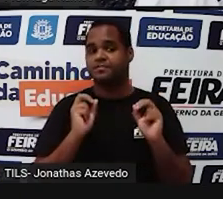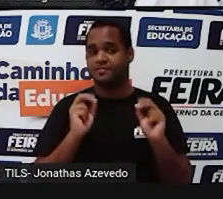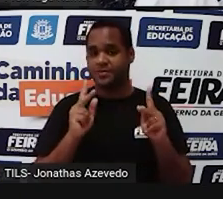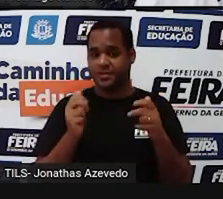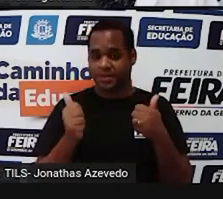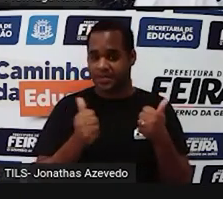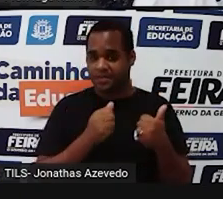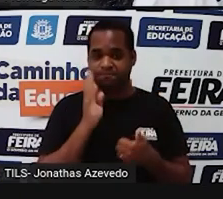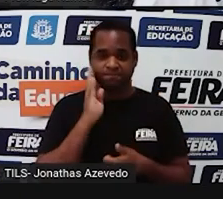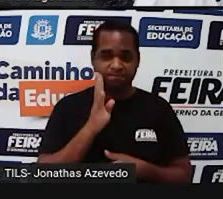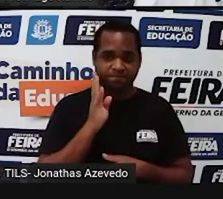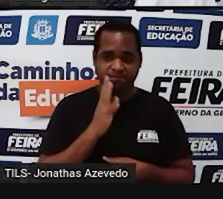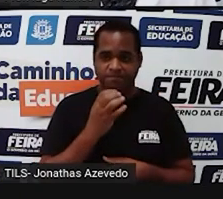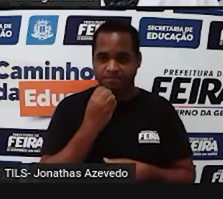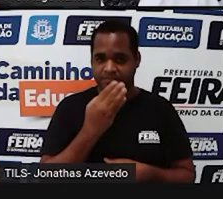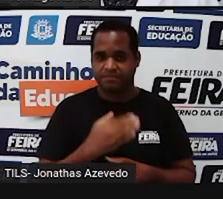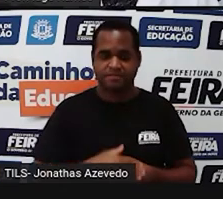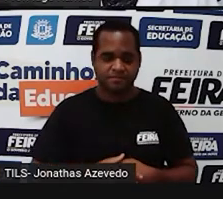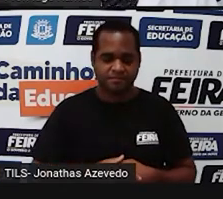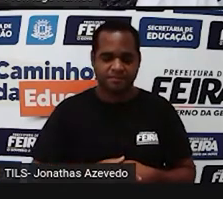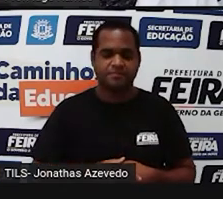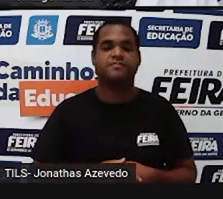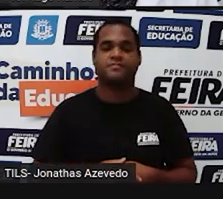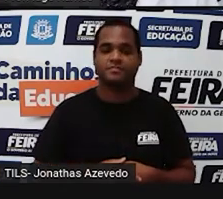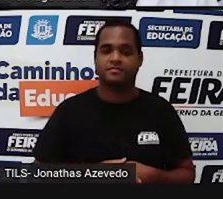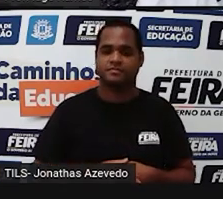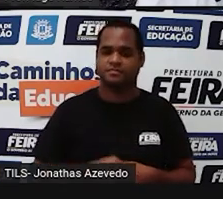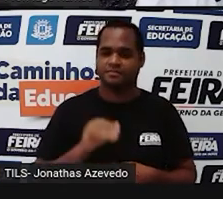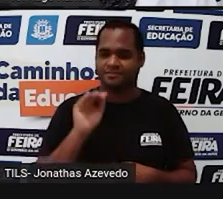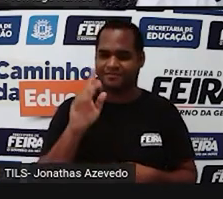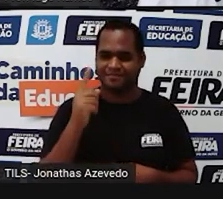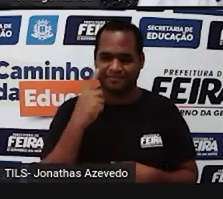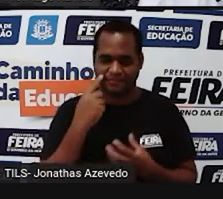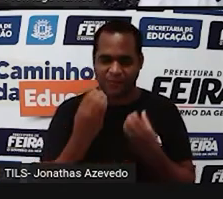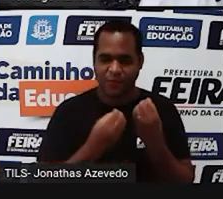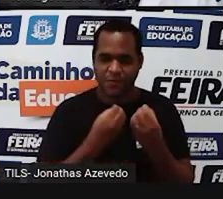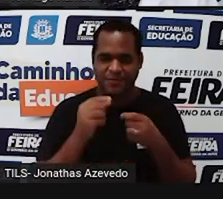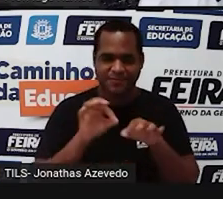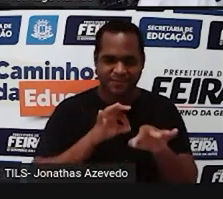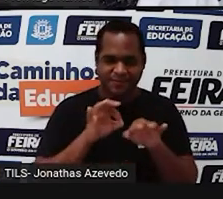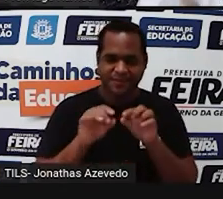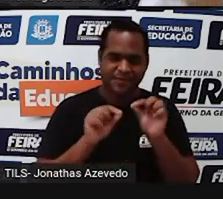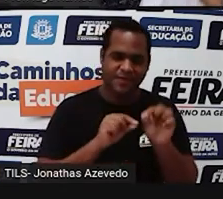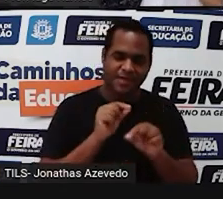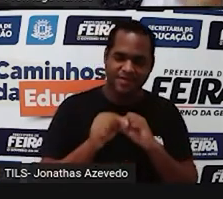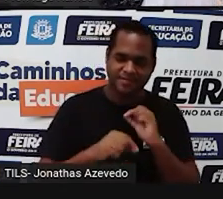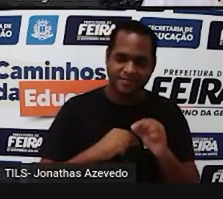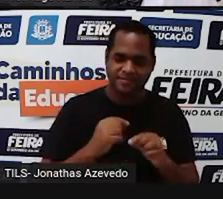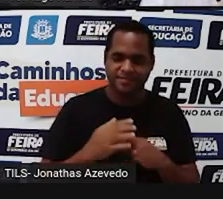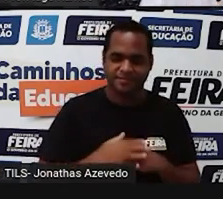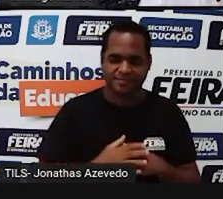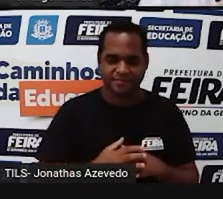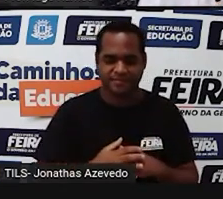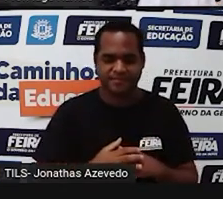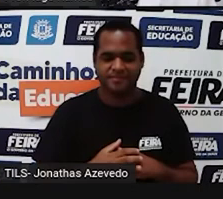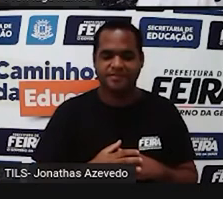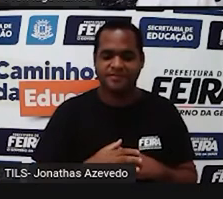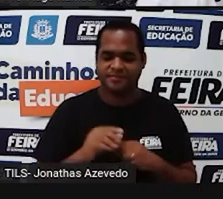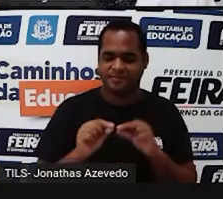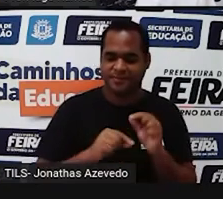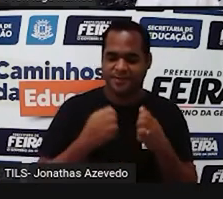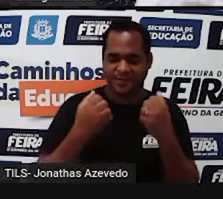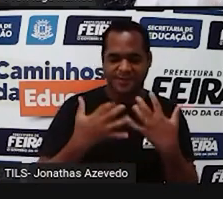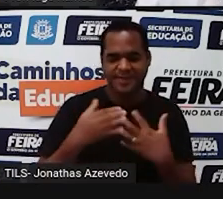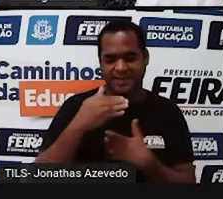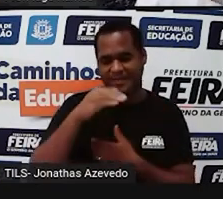Bacana? Mas, né? O que é que a gente vai fazer? Bora voltar para a situação dos 10 países.